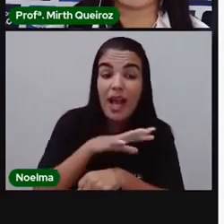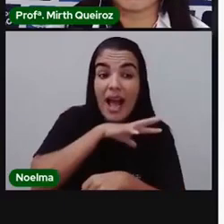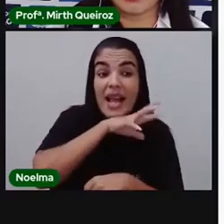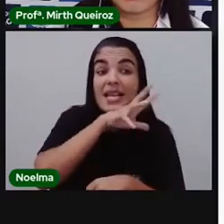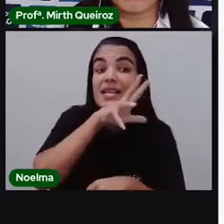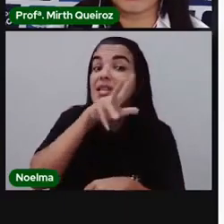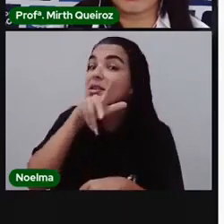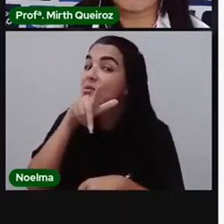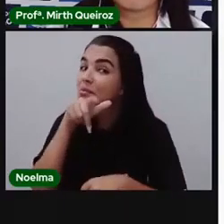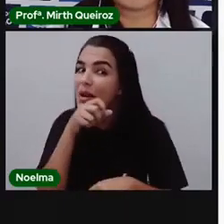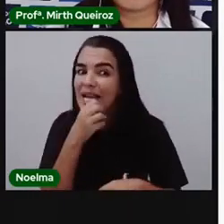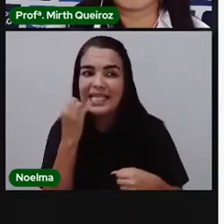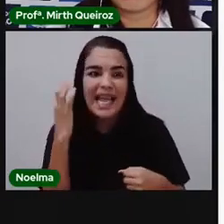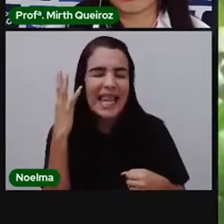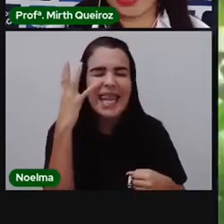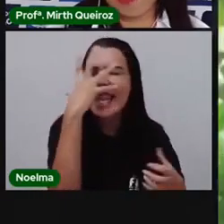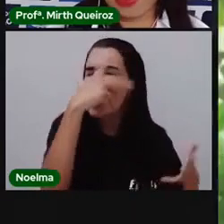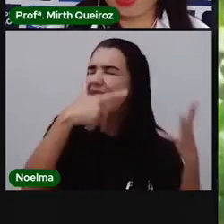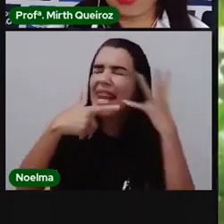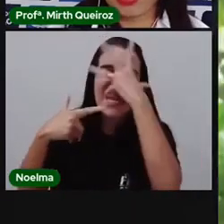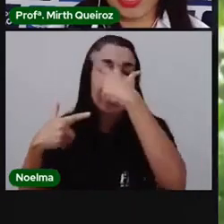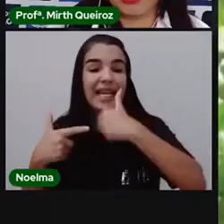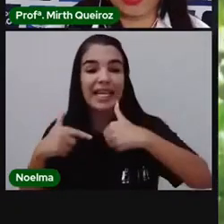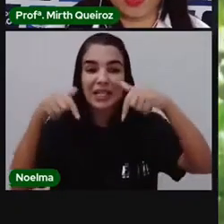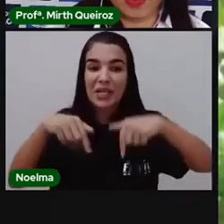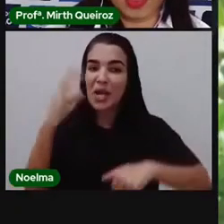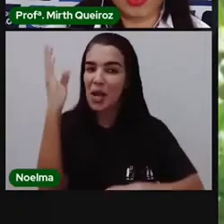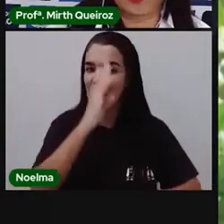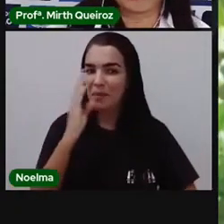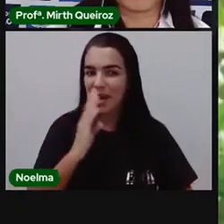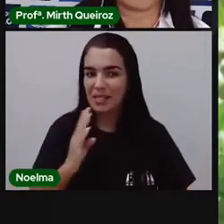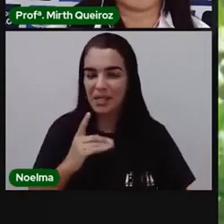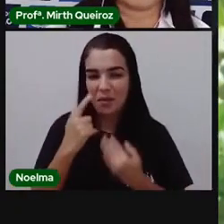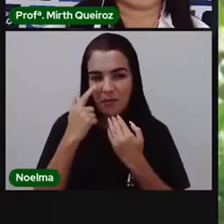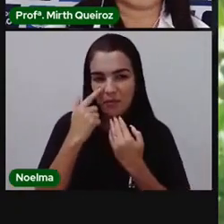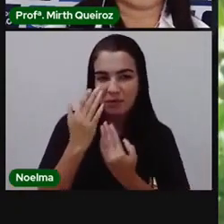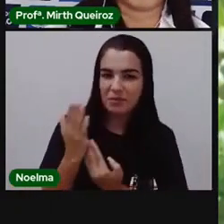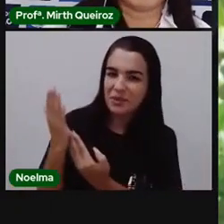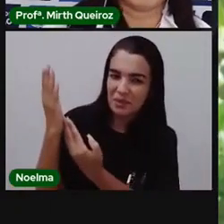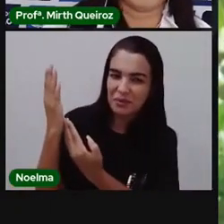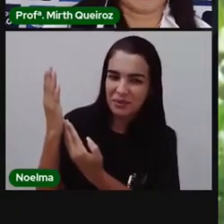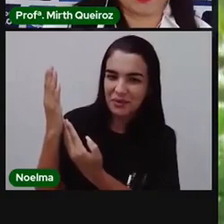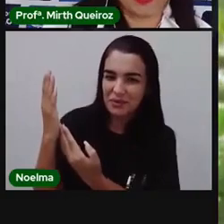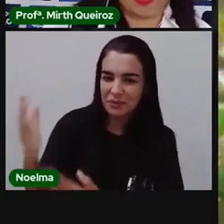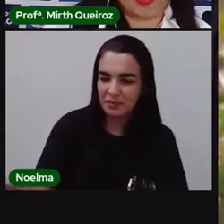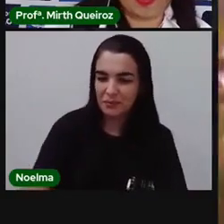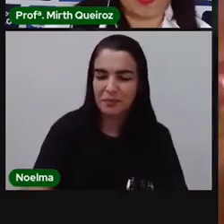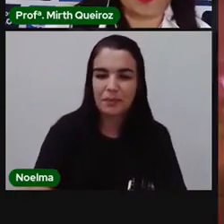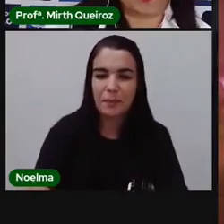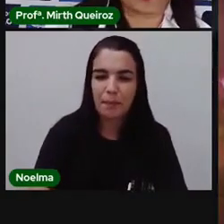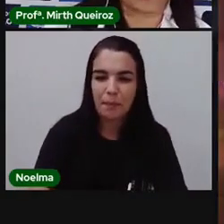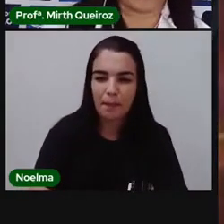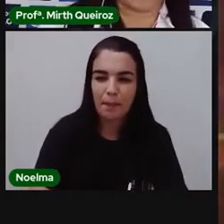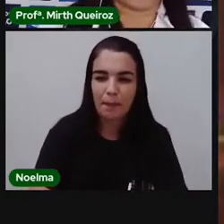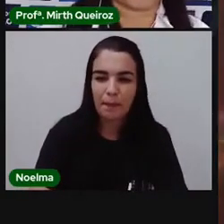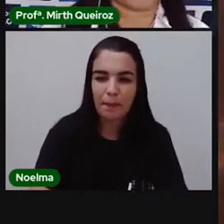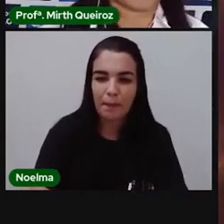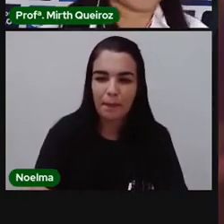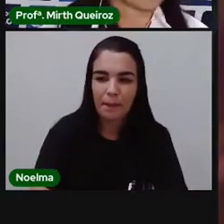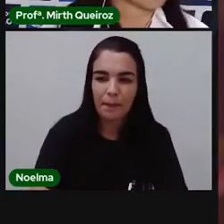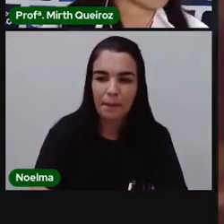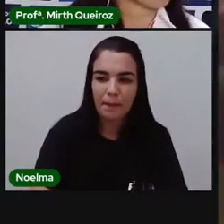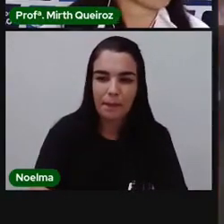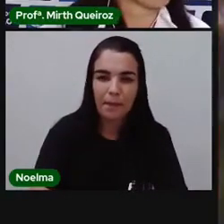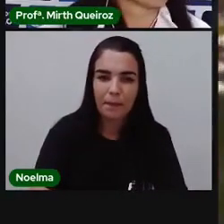animais fantásticos e o Brasil que habitam, certo? Vamos ao vídeo? O Brasil é o país com a maior